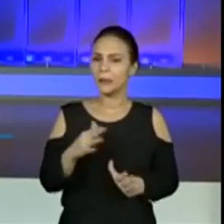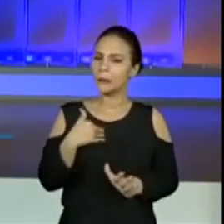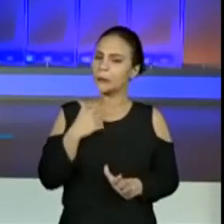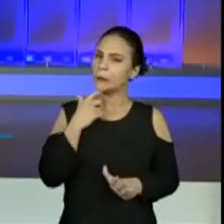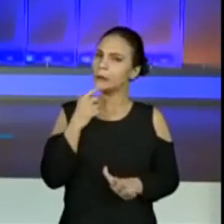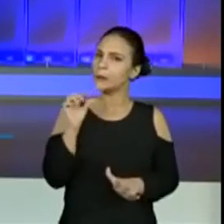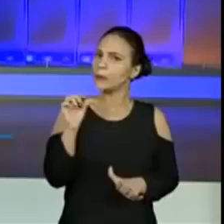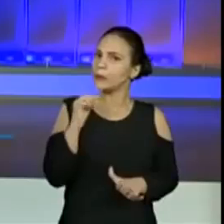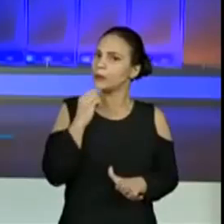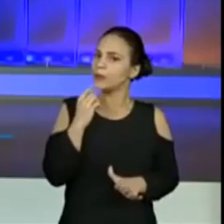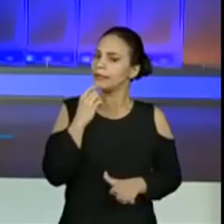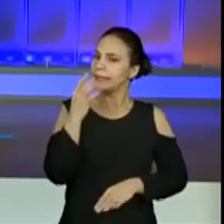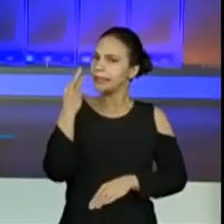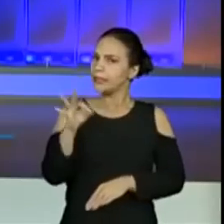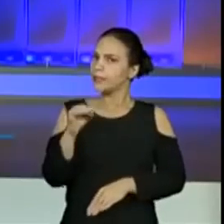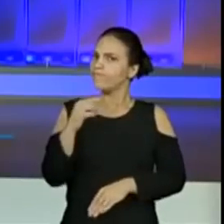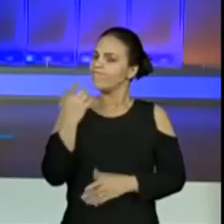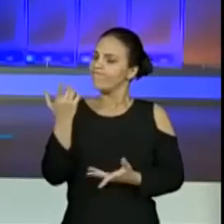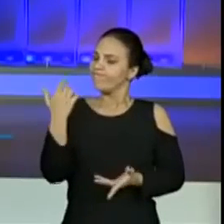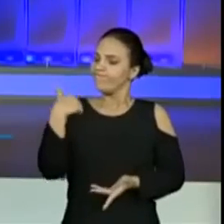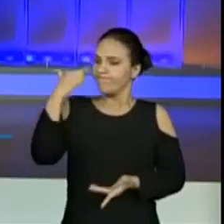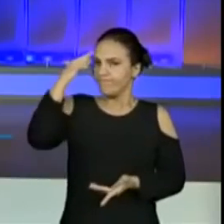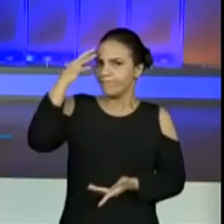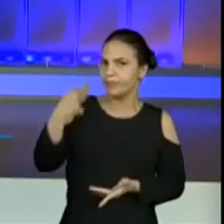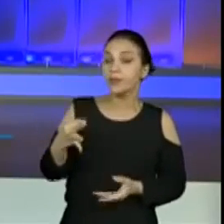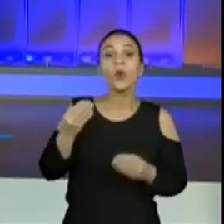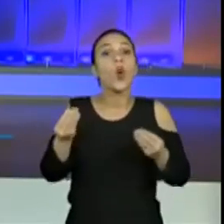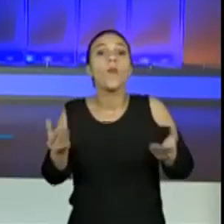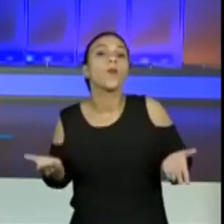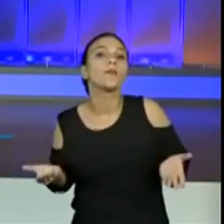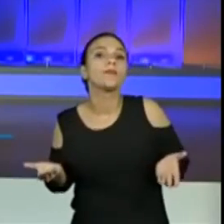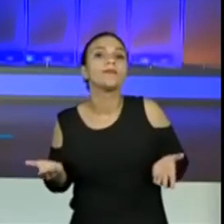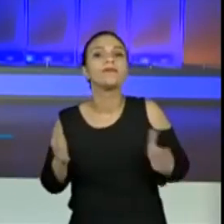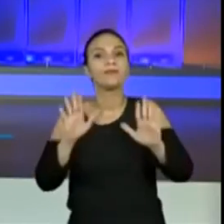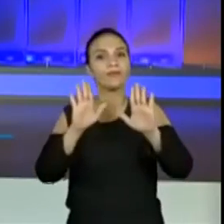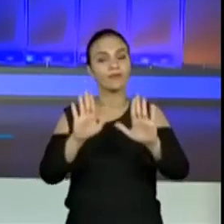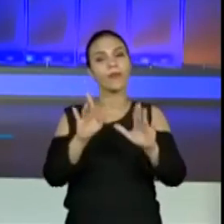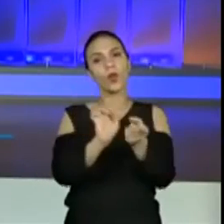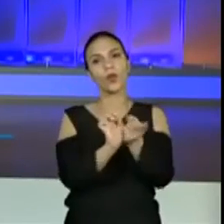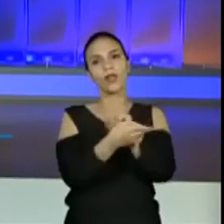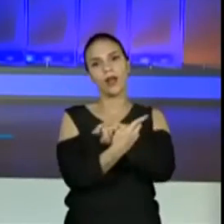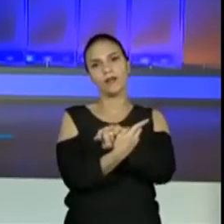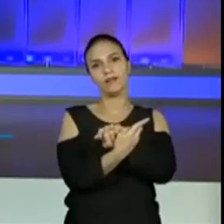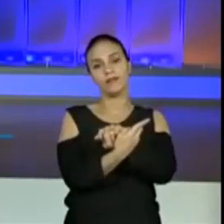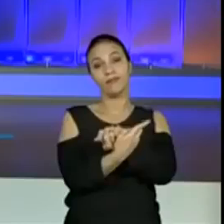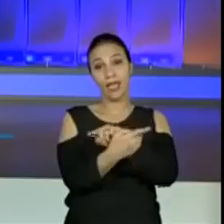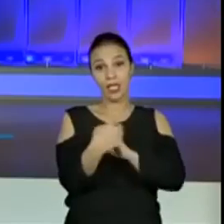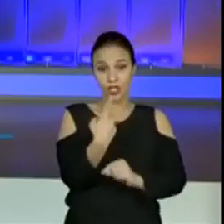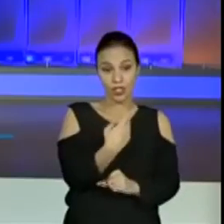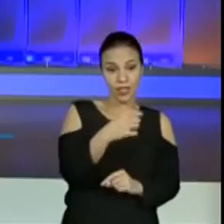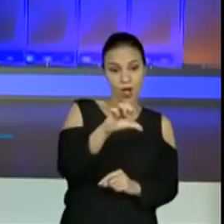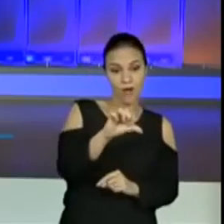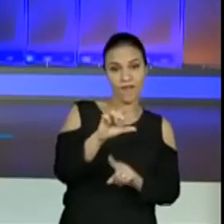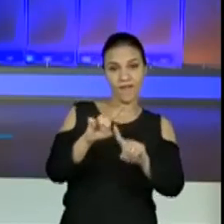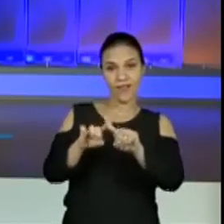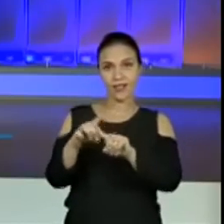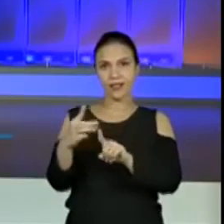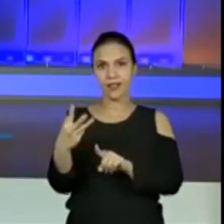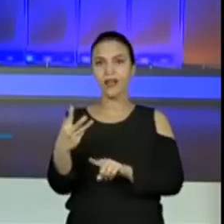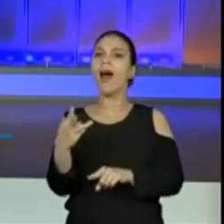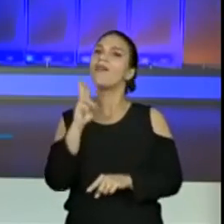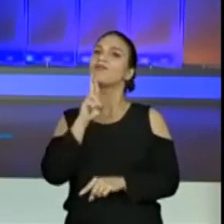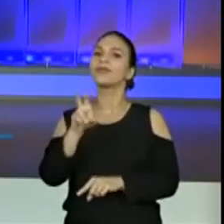certeza se aquela resposta está correta. Então o que é que você faz? A operação inversa. 19 vezes 3